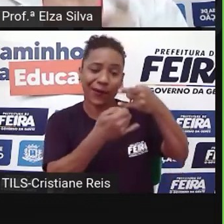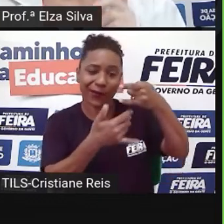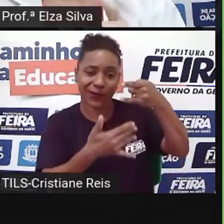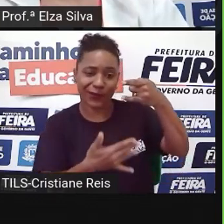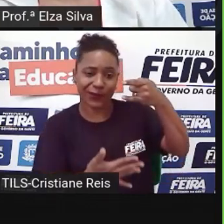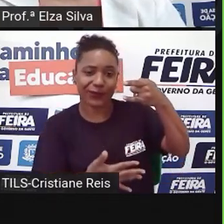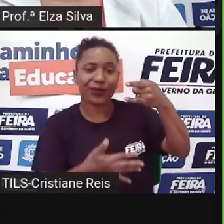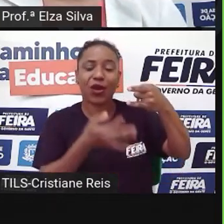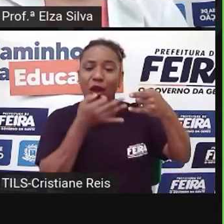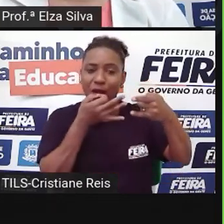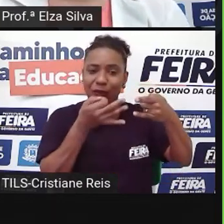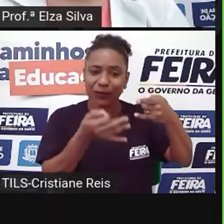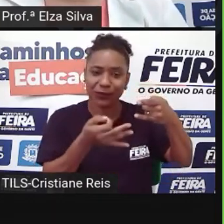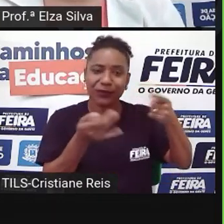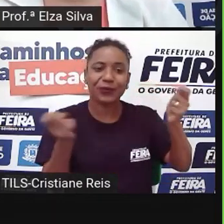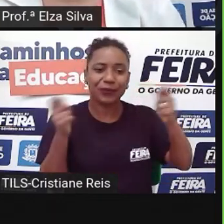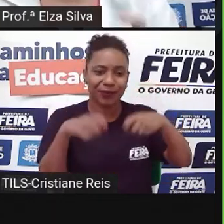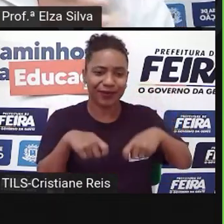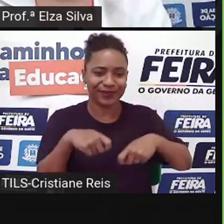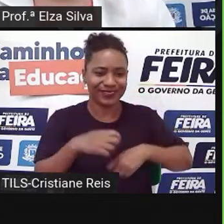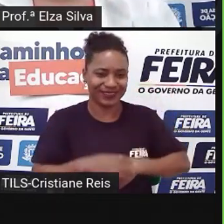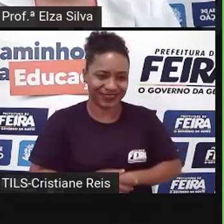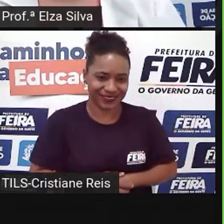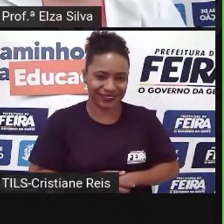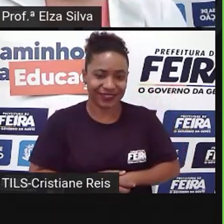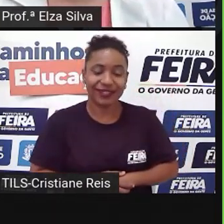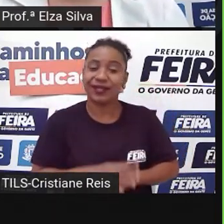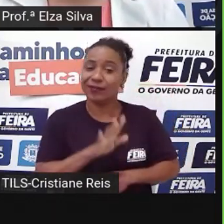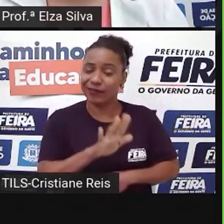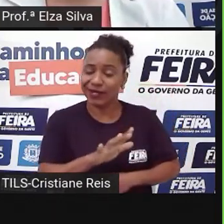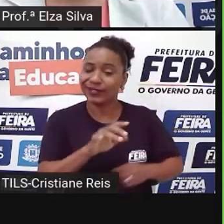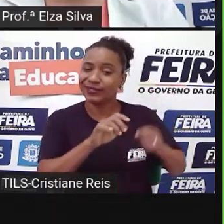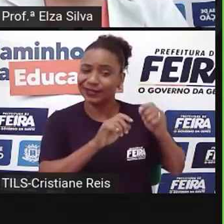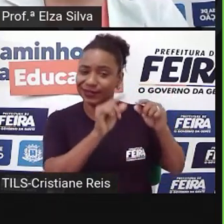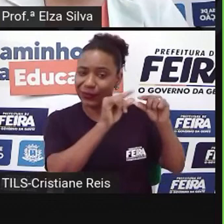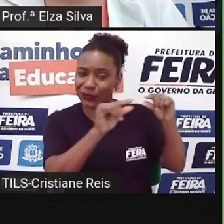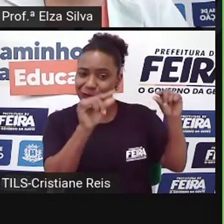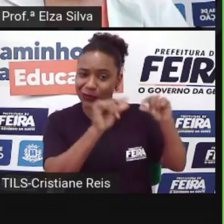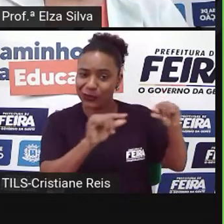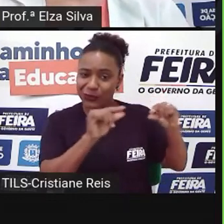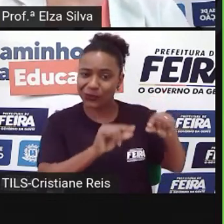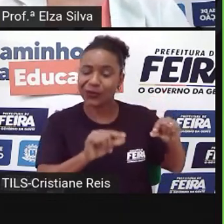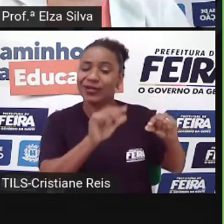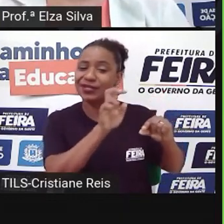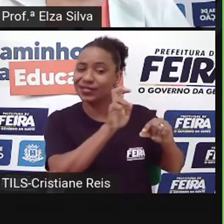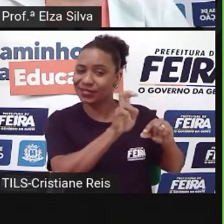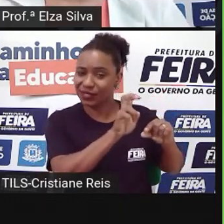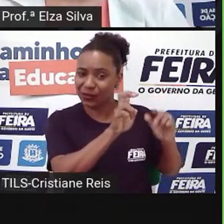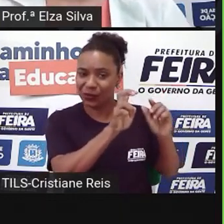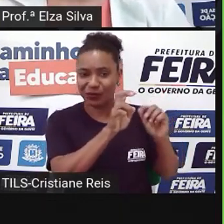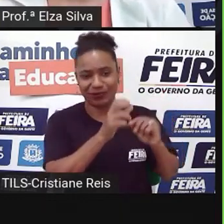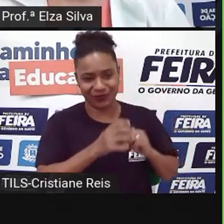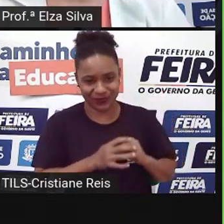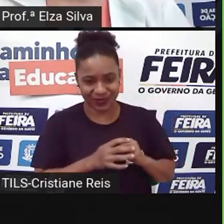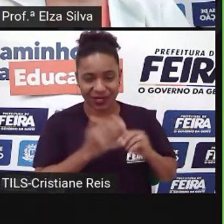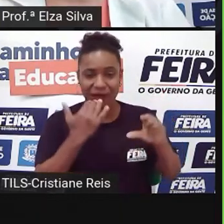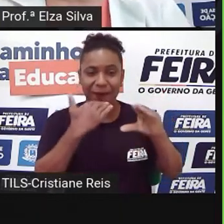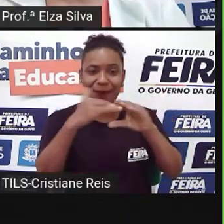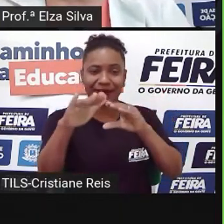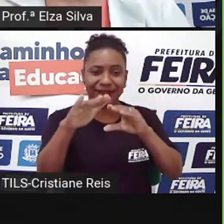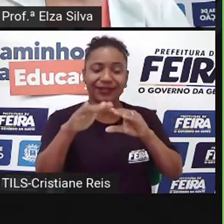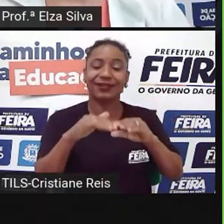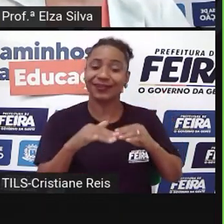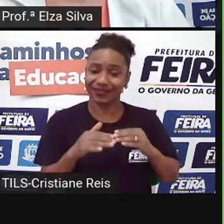Não se esqueçam que esse comentário precisa ter no máximo 5 links Ok? Envie para o nosso e-mail TV